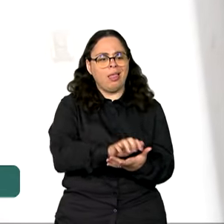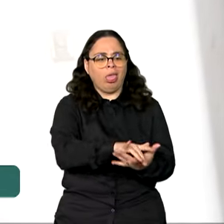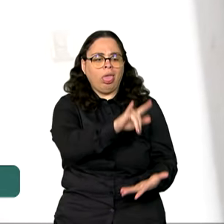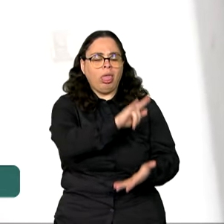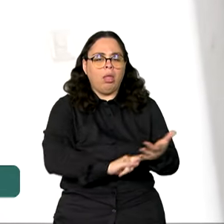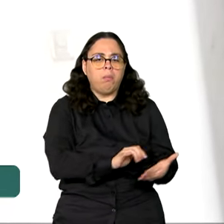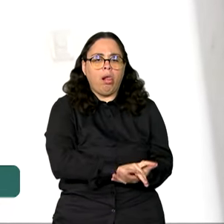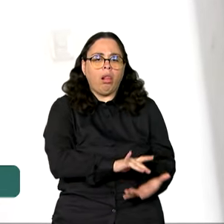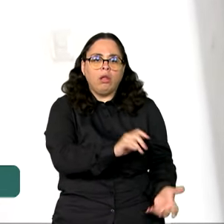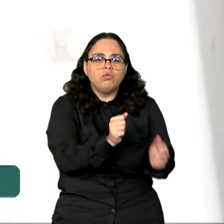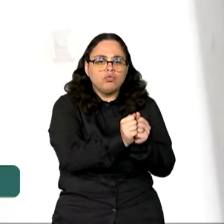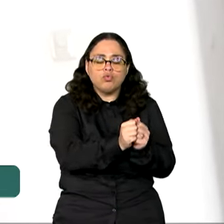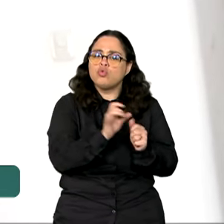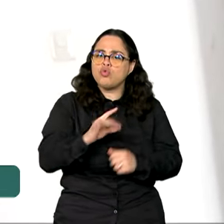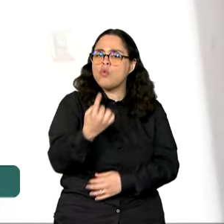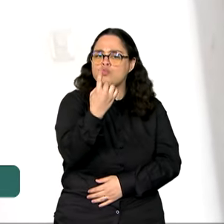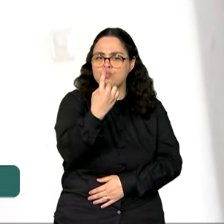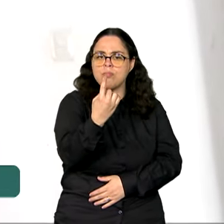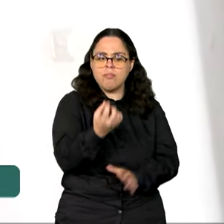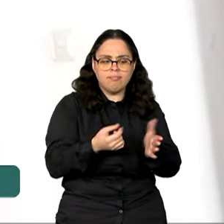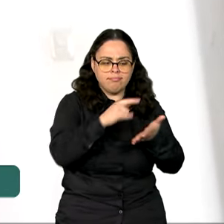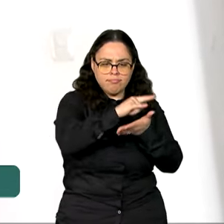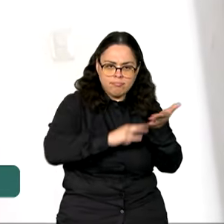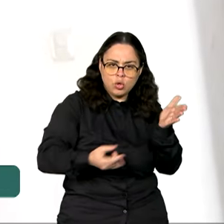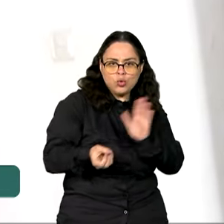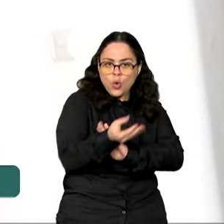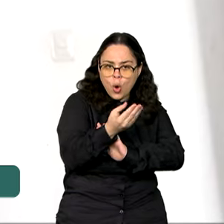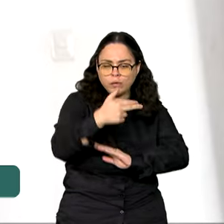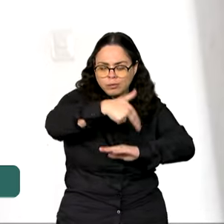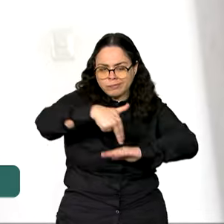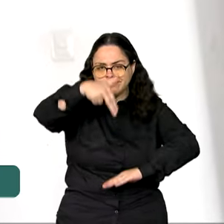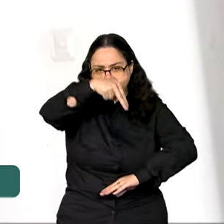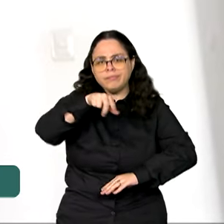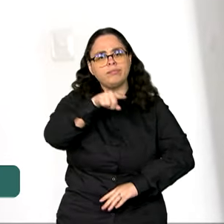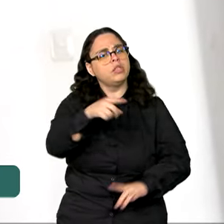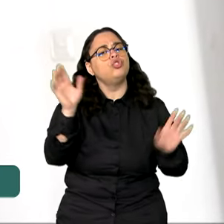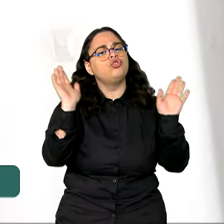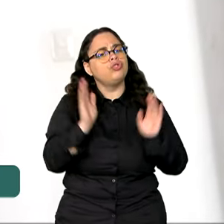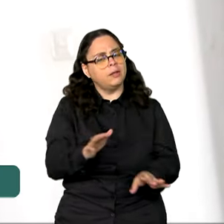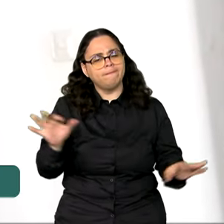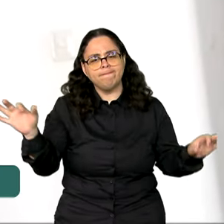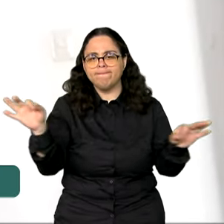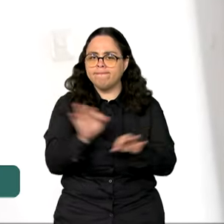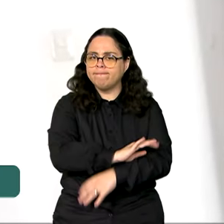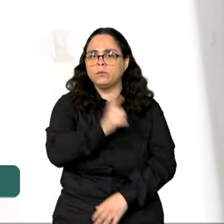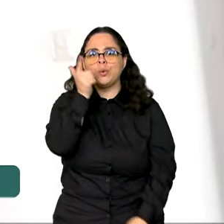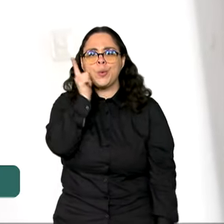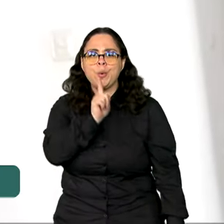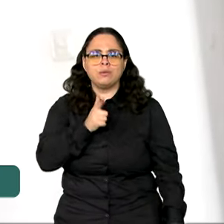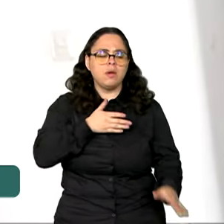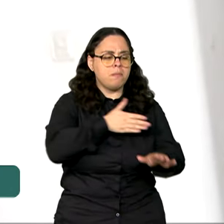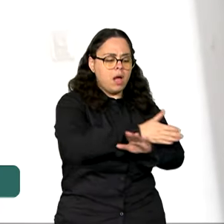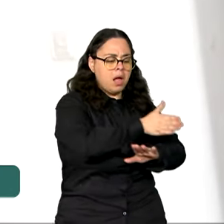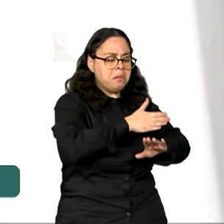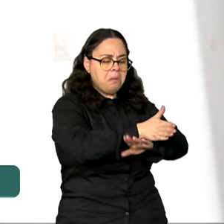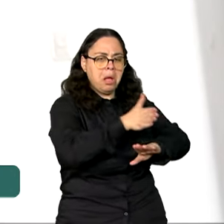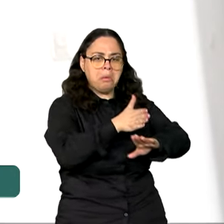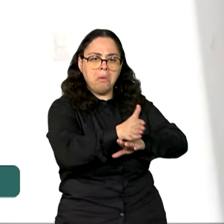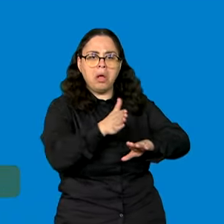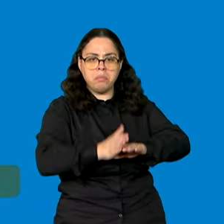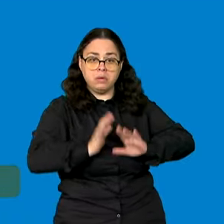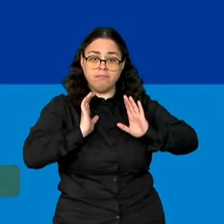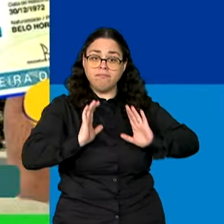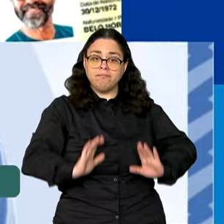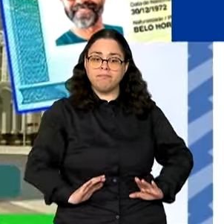documentos só através dessa nova carteira nacional. Então, você já consegue ter vários acessos sobre o